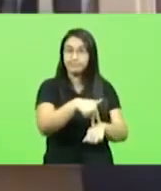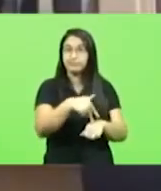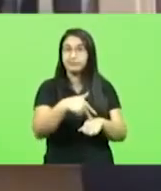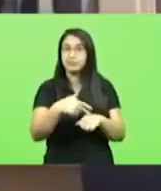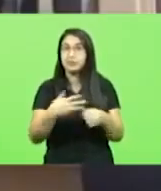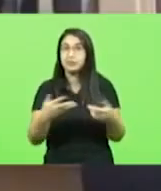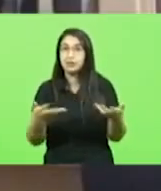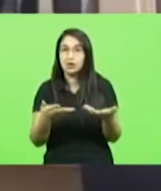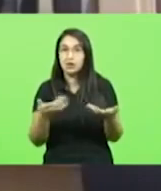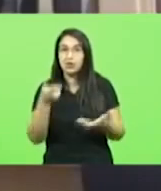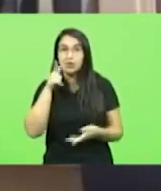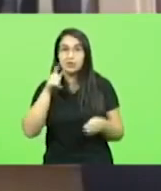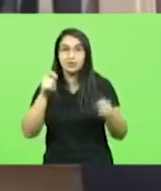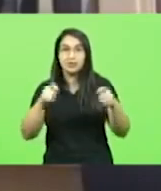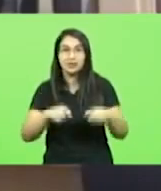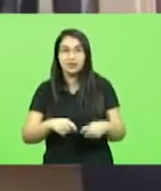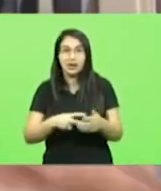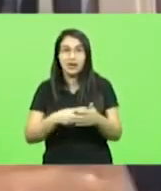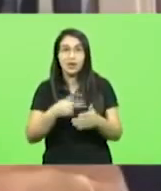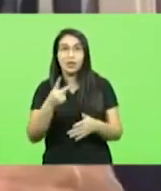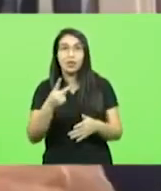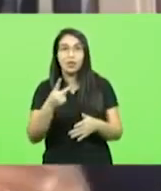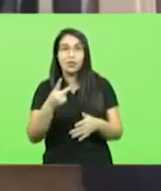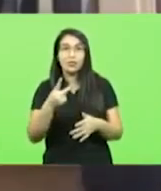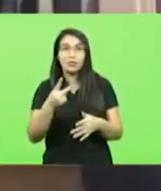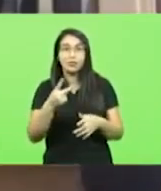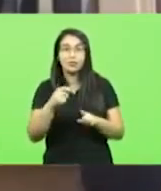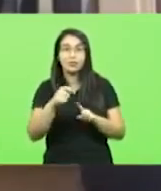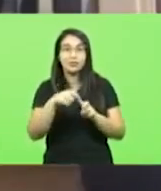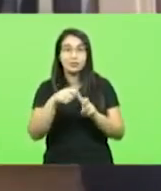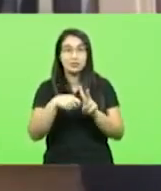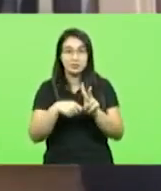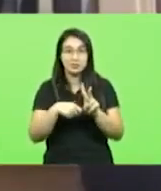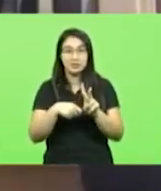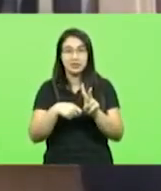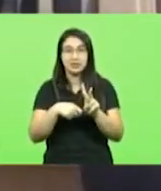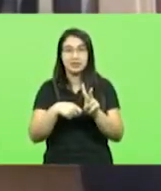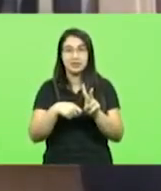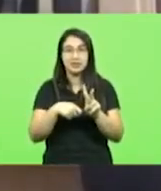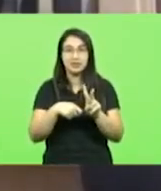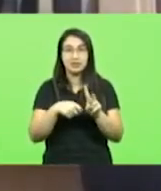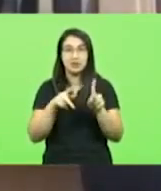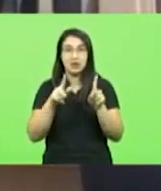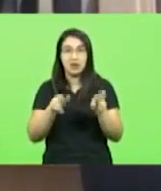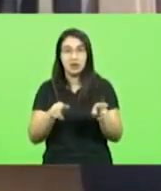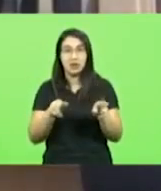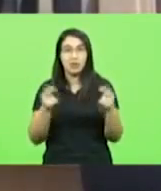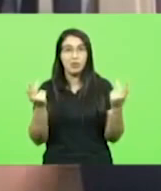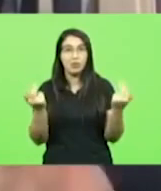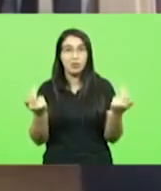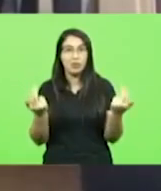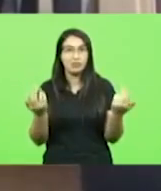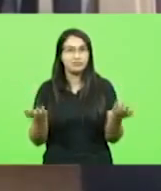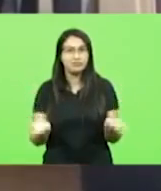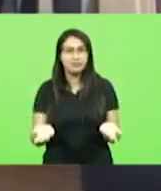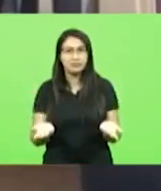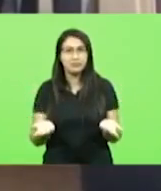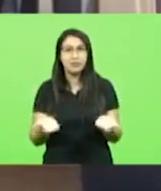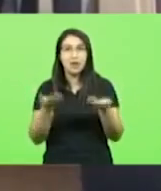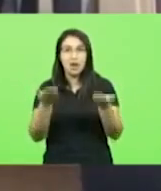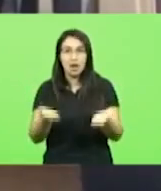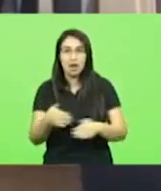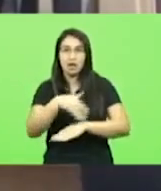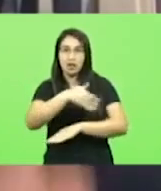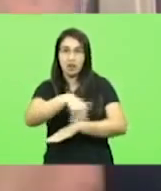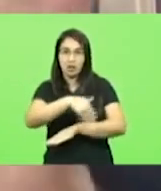Para o parlamentar, o sistema de progressão de carreira da instituição precisa mudar. Os nossos praças estão